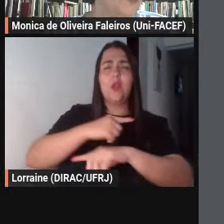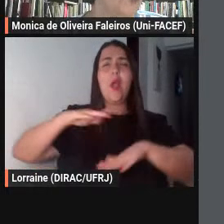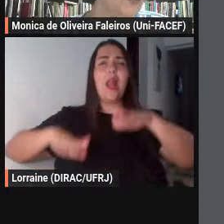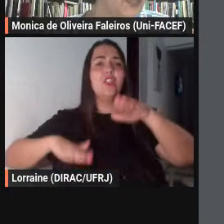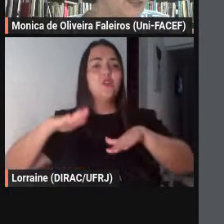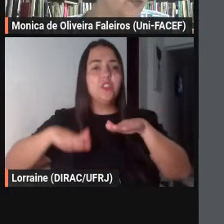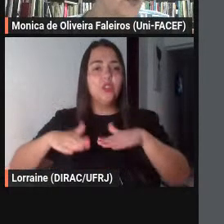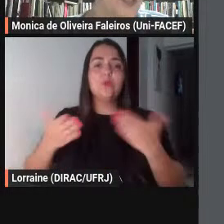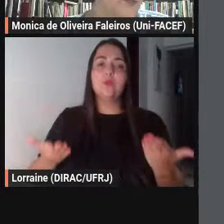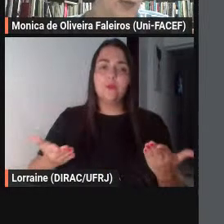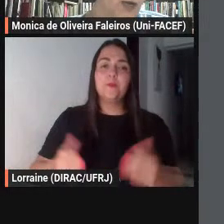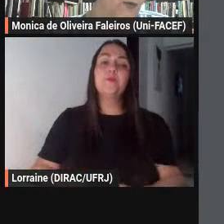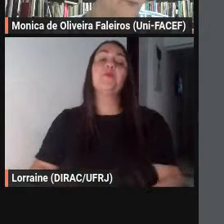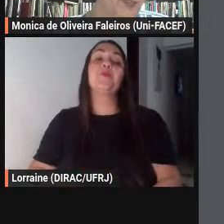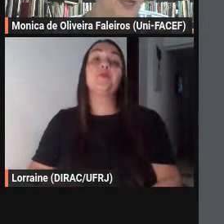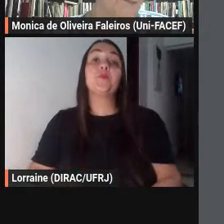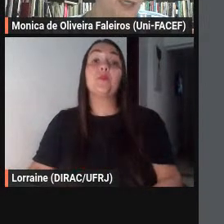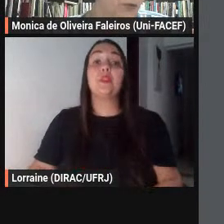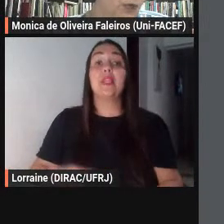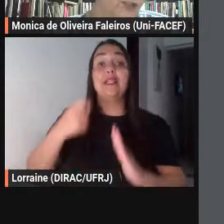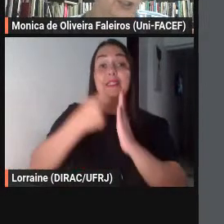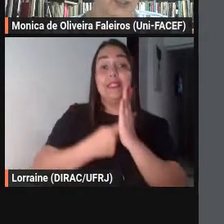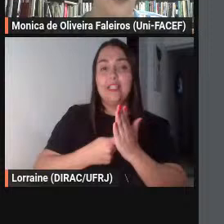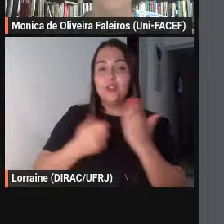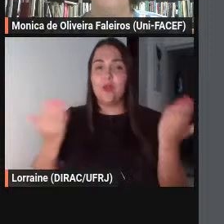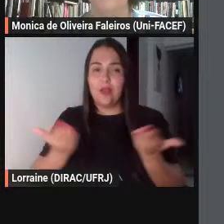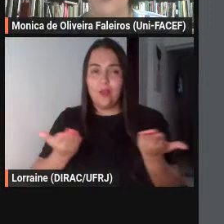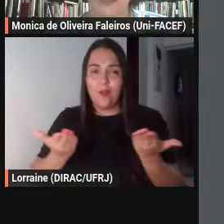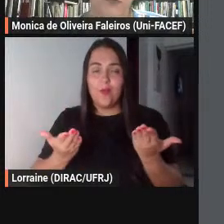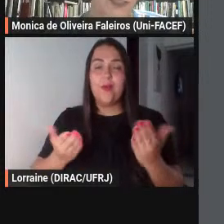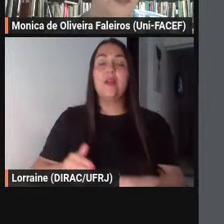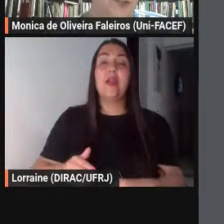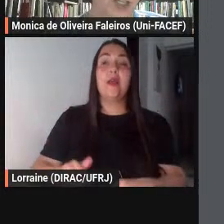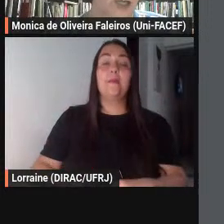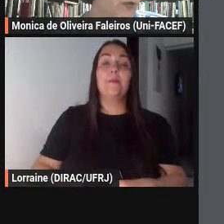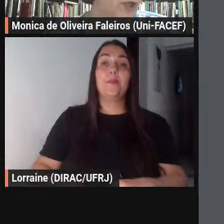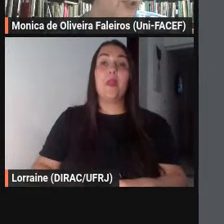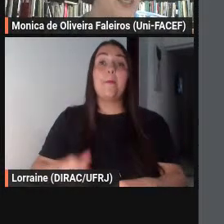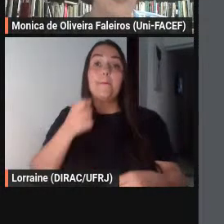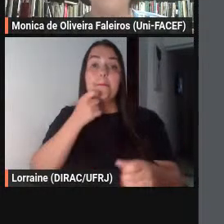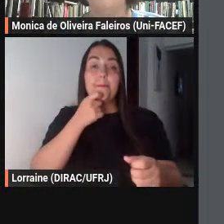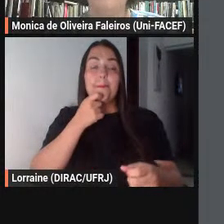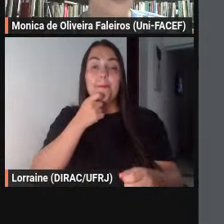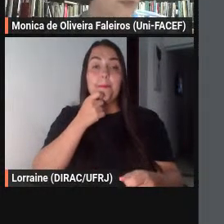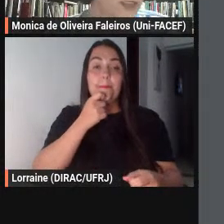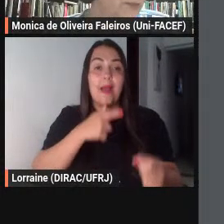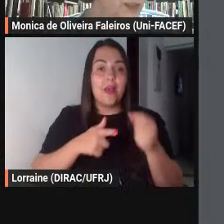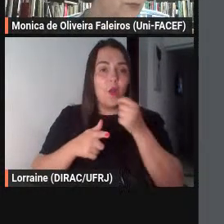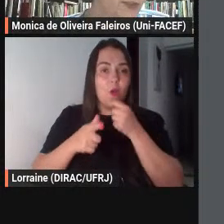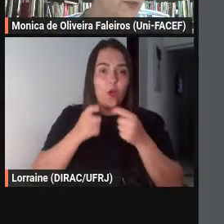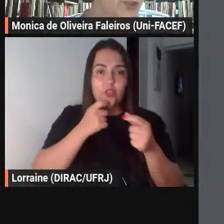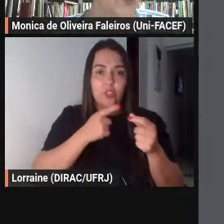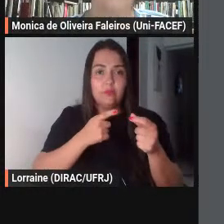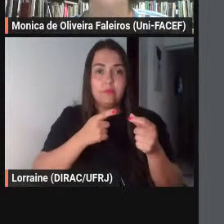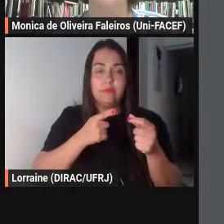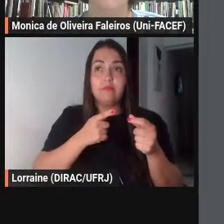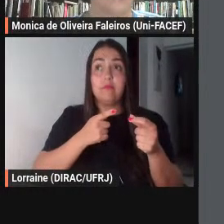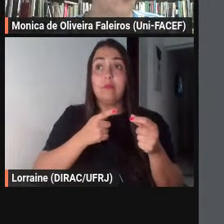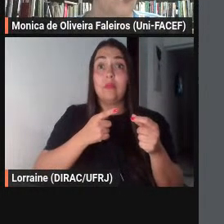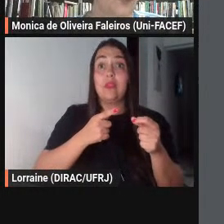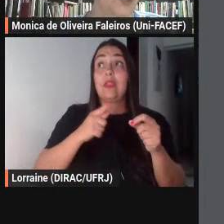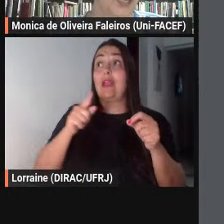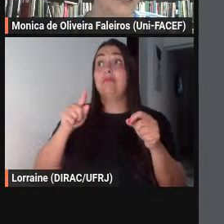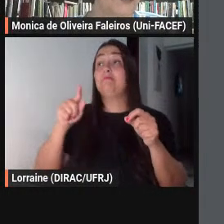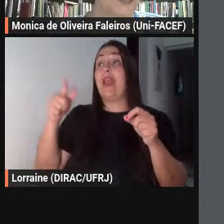no texto atual a paródia por sua natureza dialógica não elimina os sentidos dos